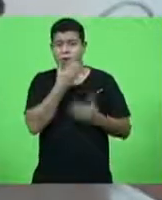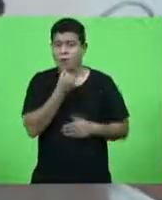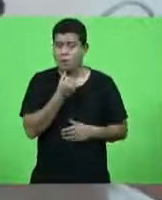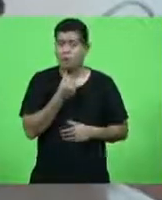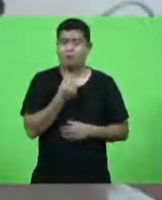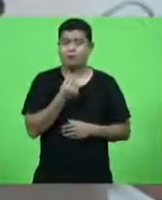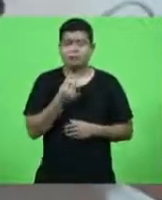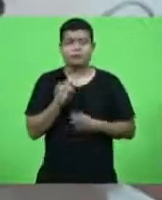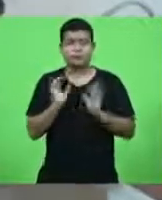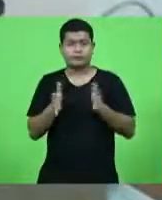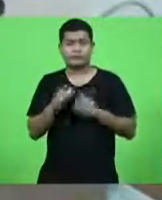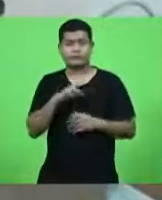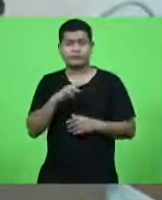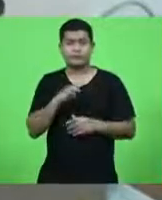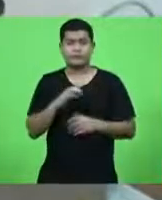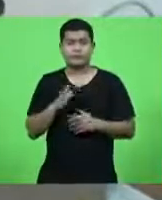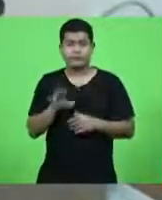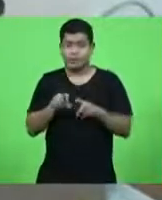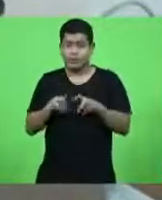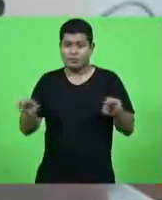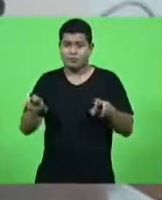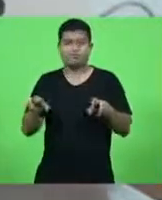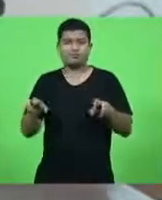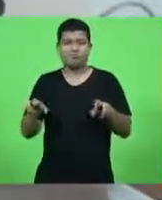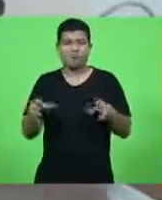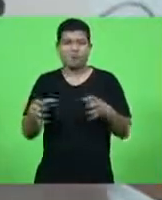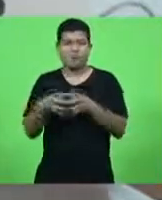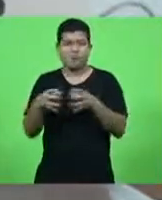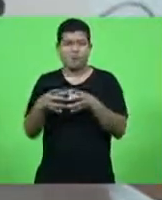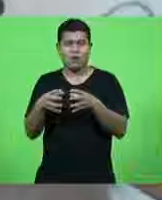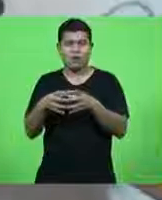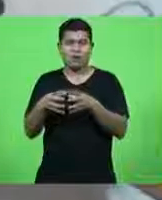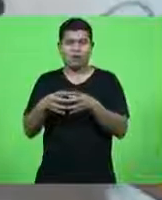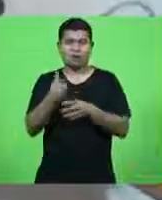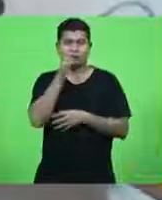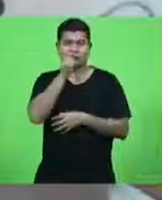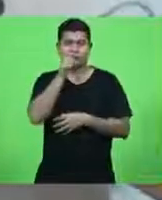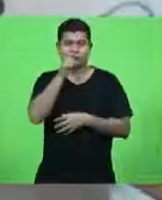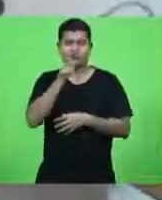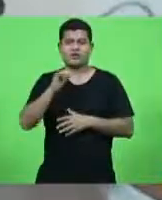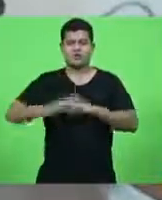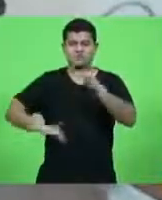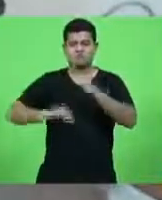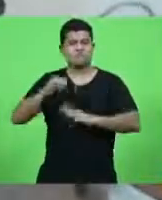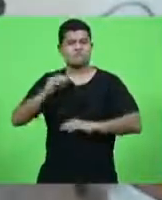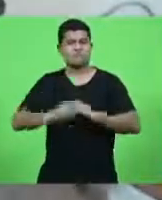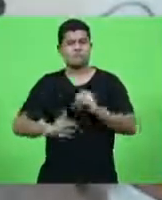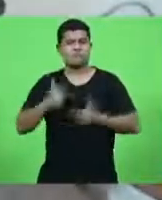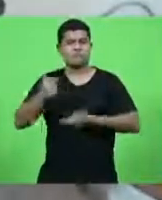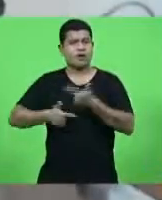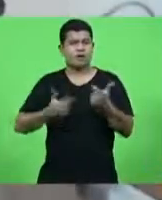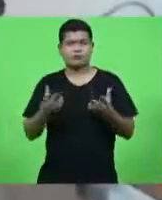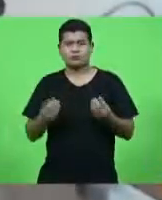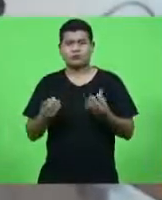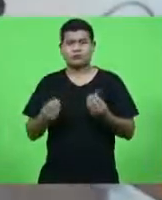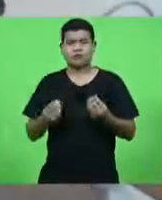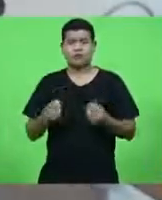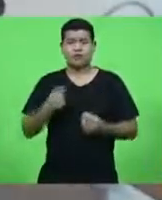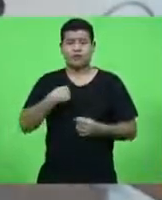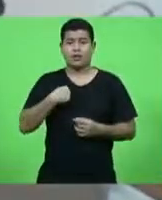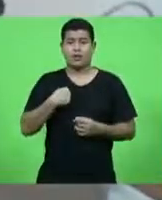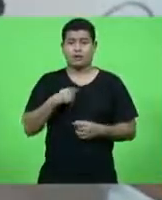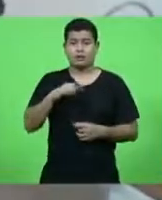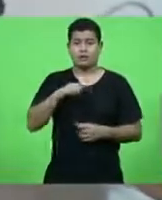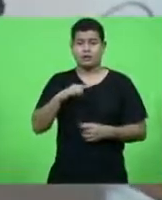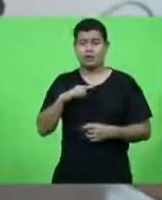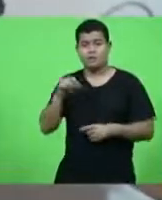também, mas a nossa bancada feminina tem tido uma grande atuação no qual eu tenho até mais